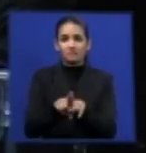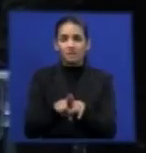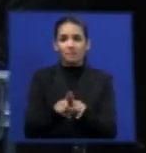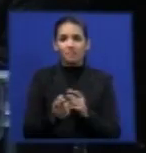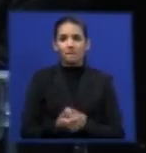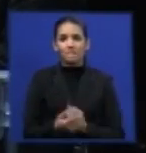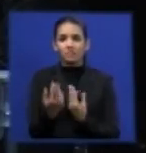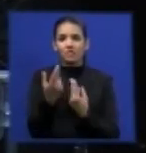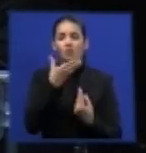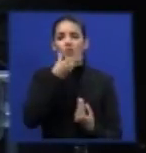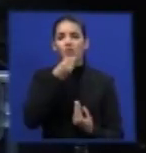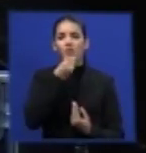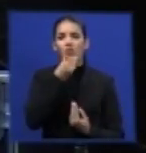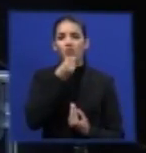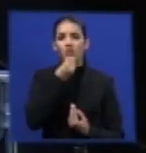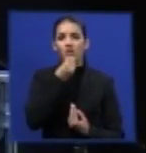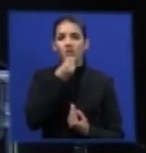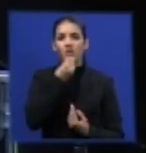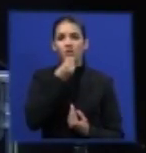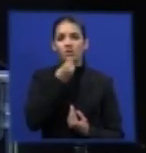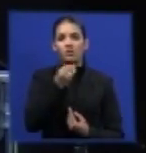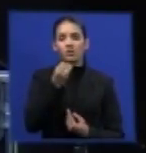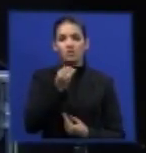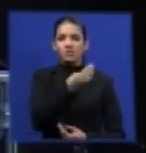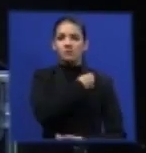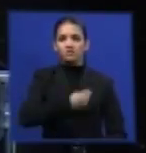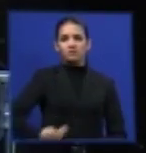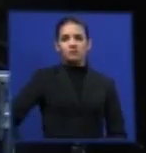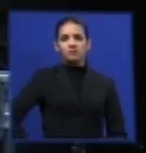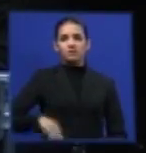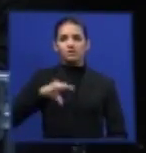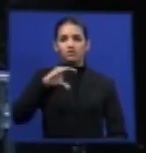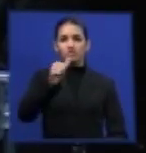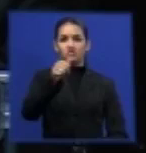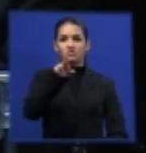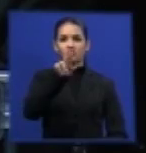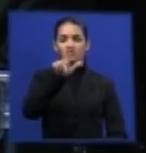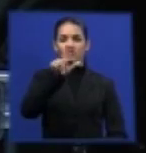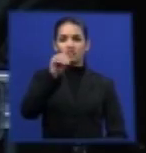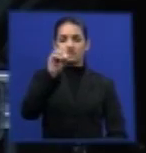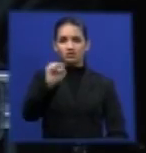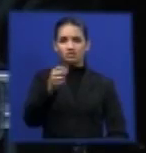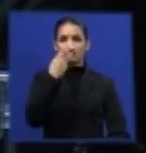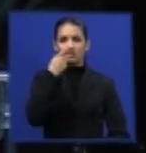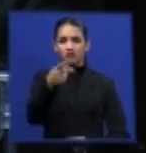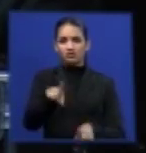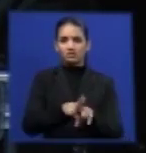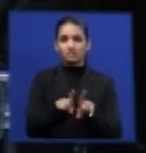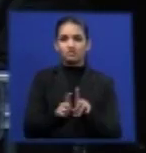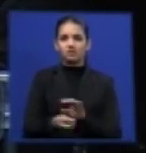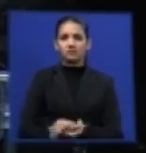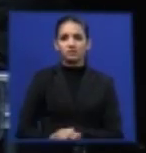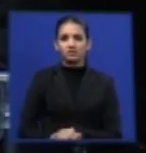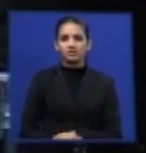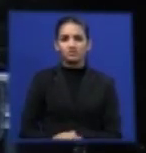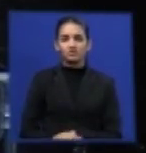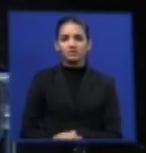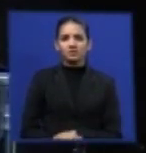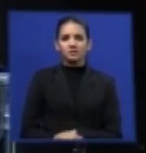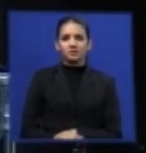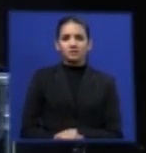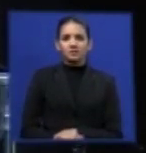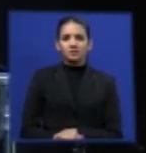o ilustríssimo ministro, digníssimo ministro, Carlos Mink,